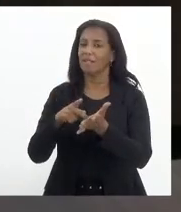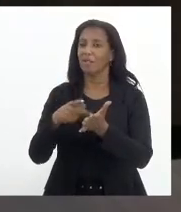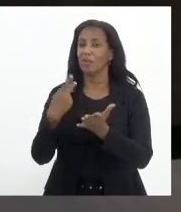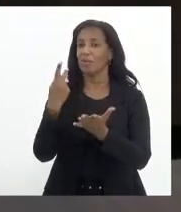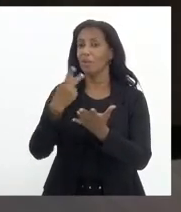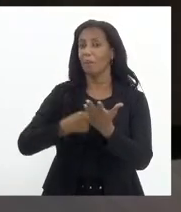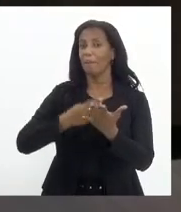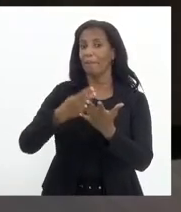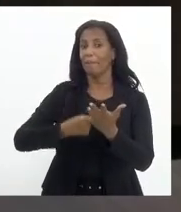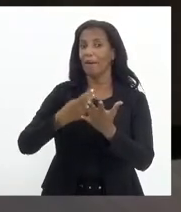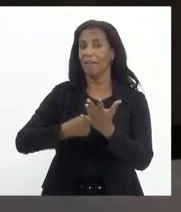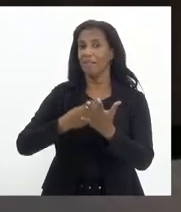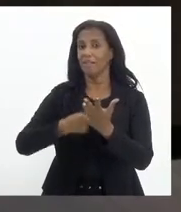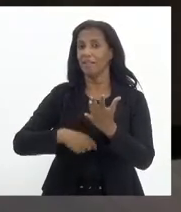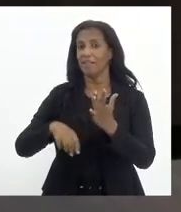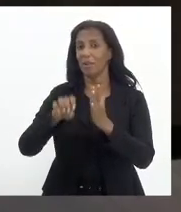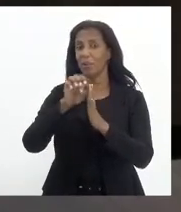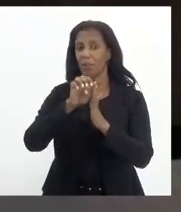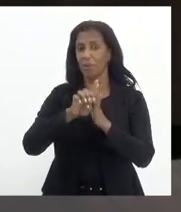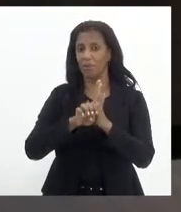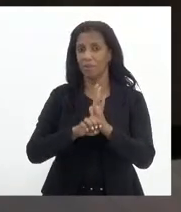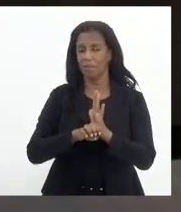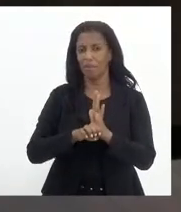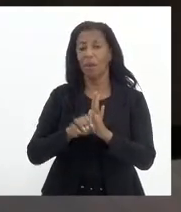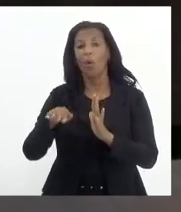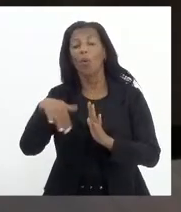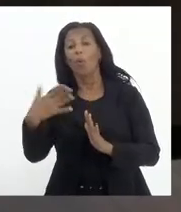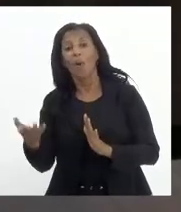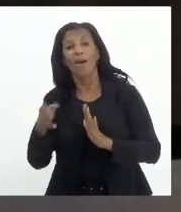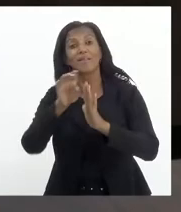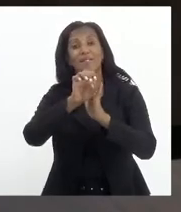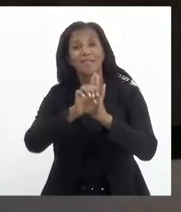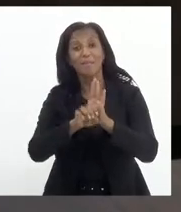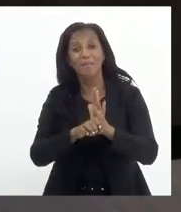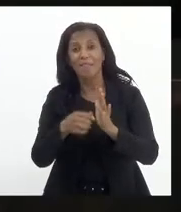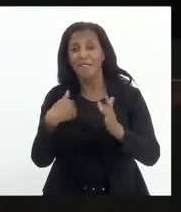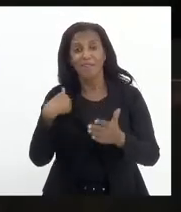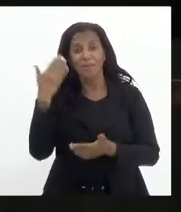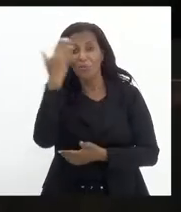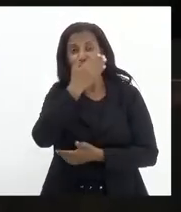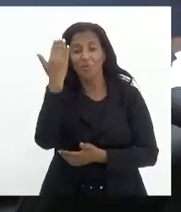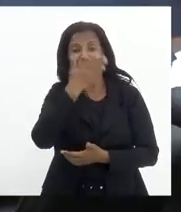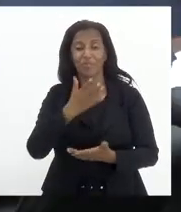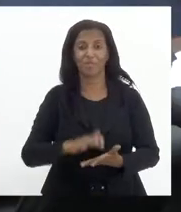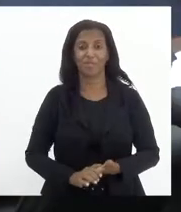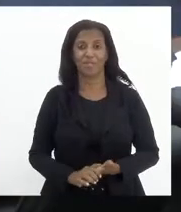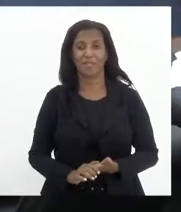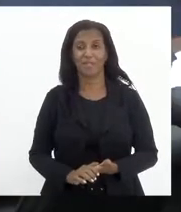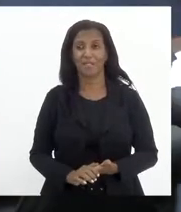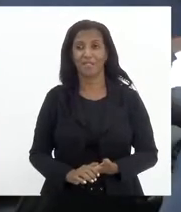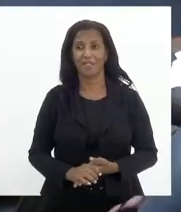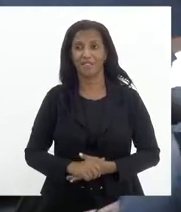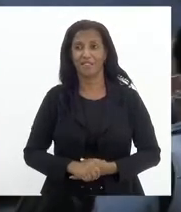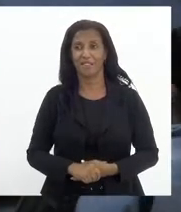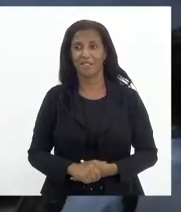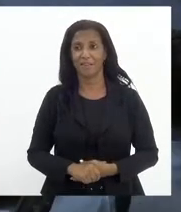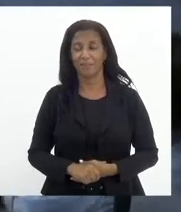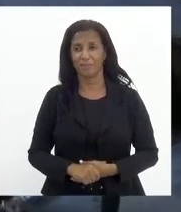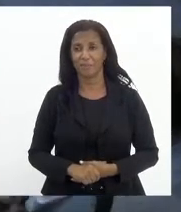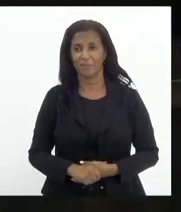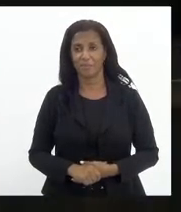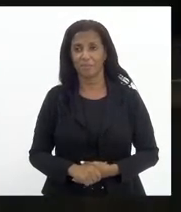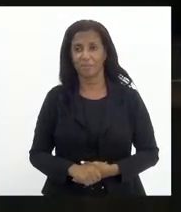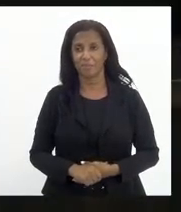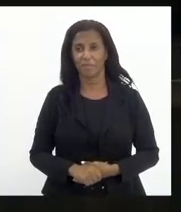parecer sobre as emendas, presidente, mas quais emendas, se eu ainda não analisei as emendas, vou pegar uma emenda qualquer... Deputado Márcio, deputado Rodrigo